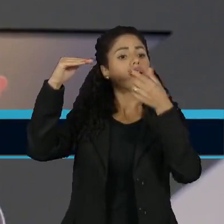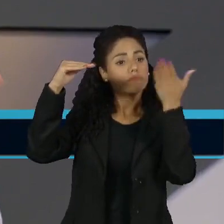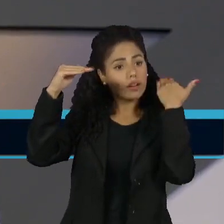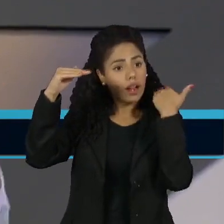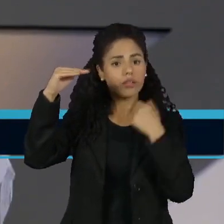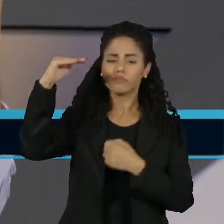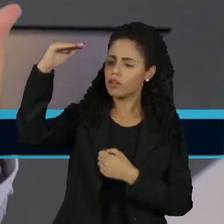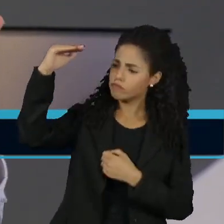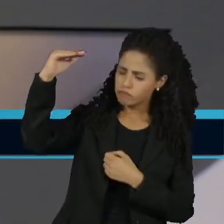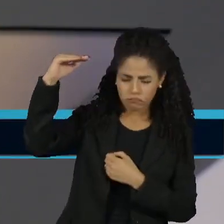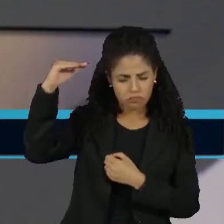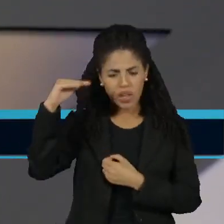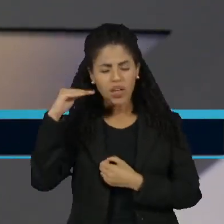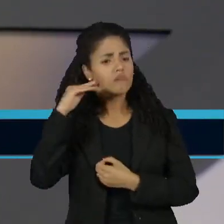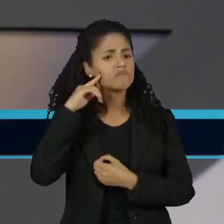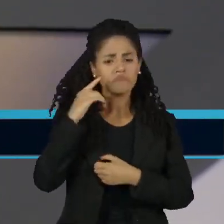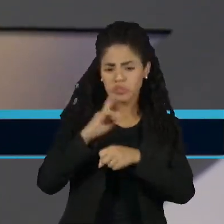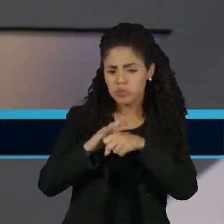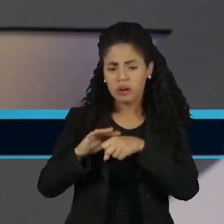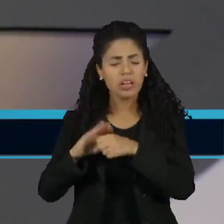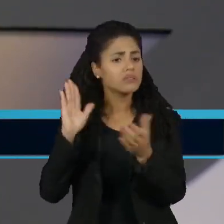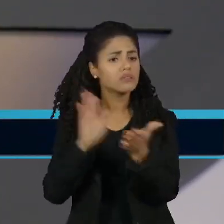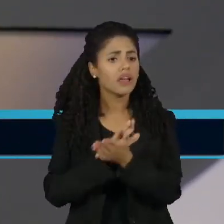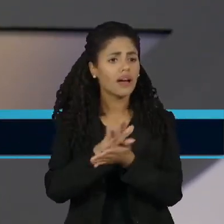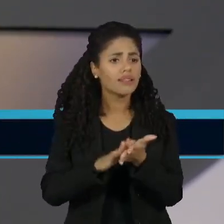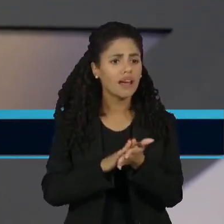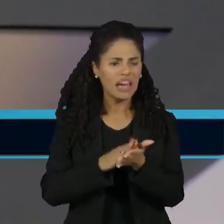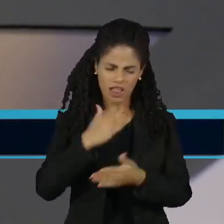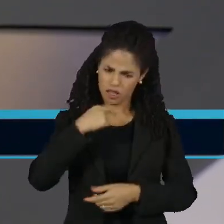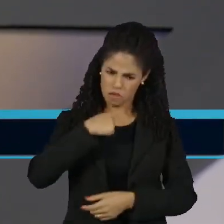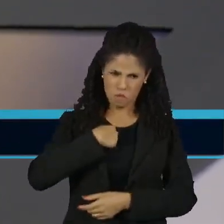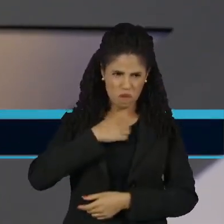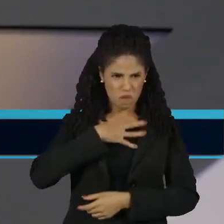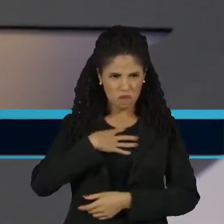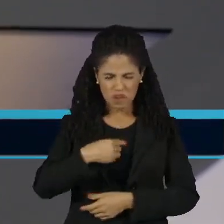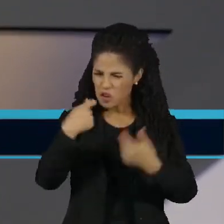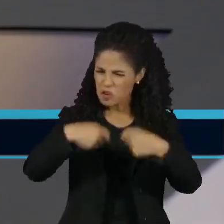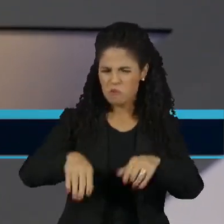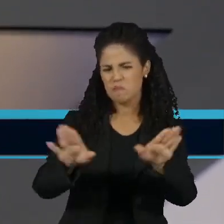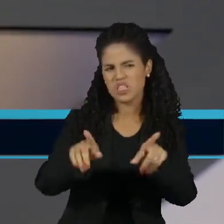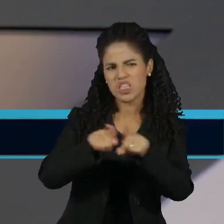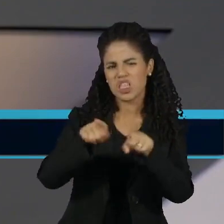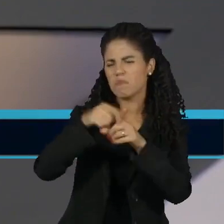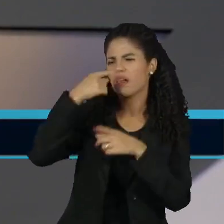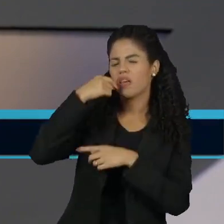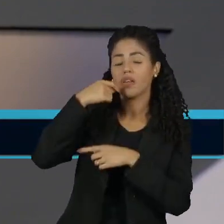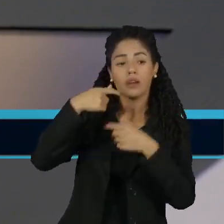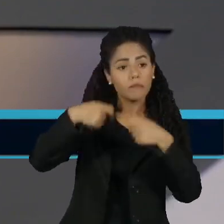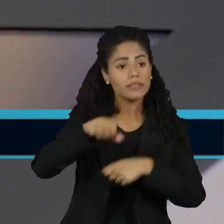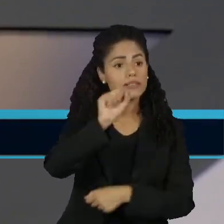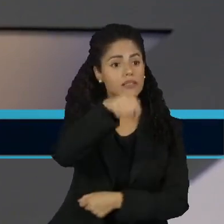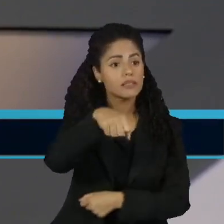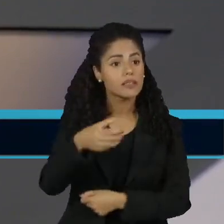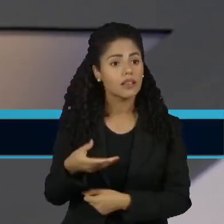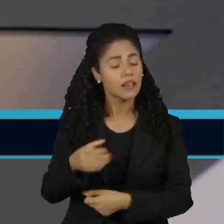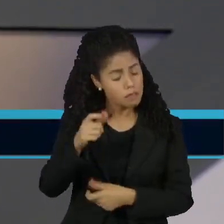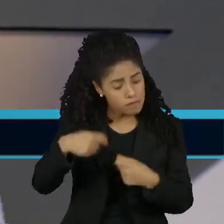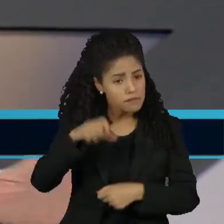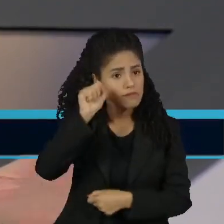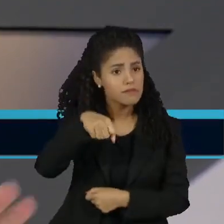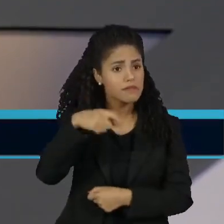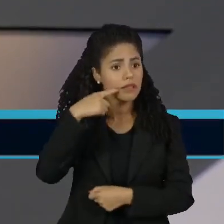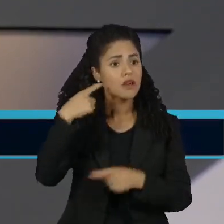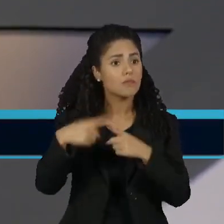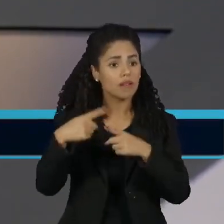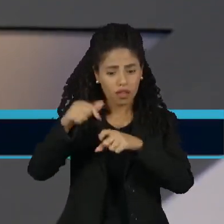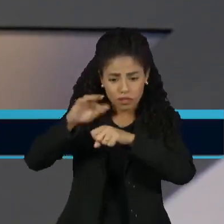pode ser, e não vendo, precisa de campanhas. Então precisa de campanhas. Então sarampo é